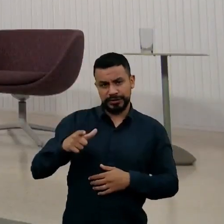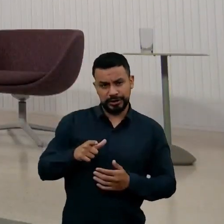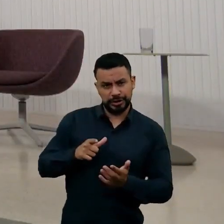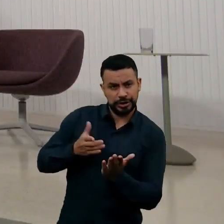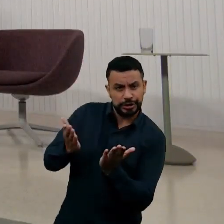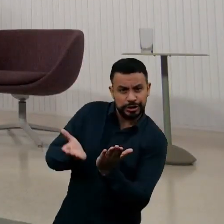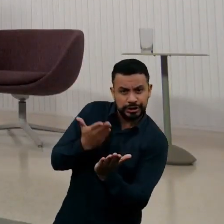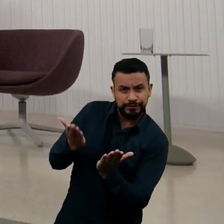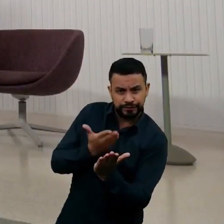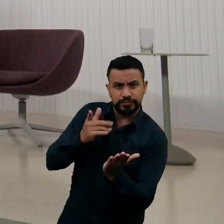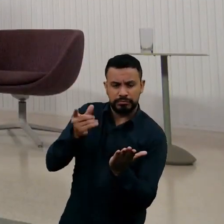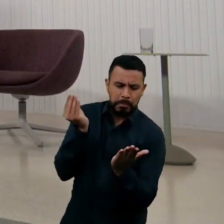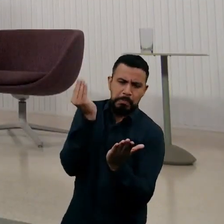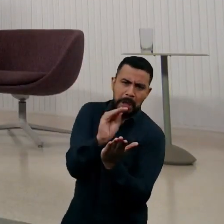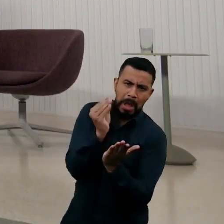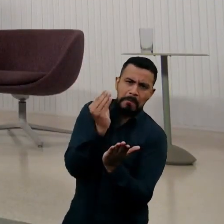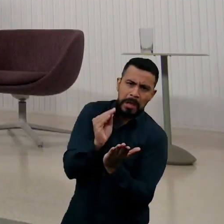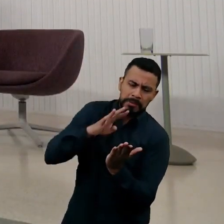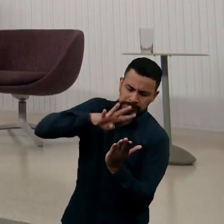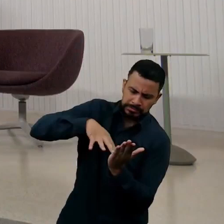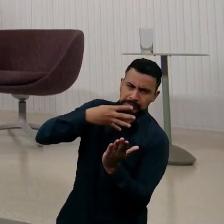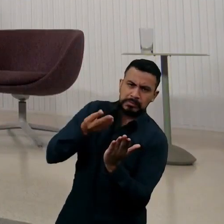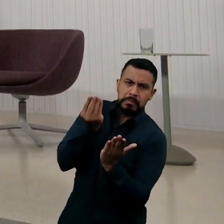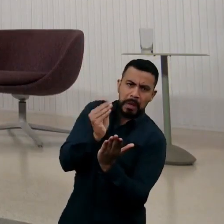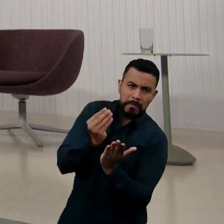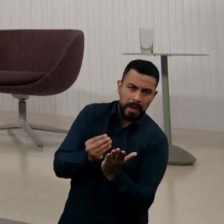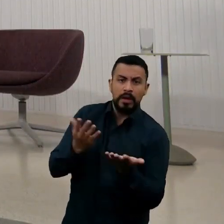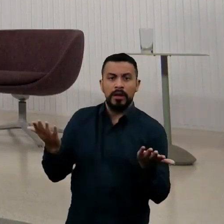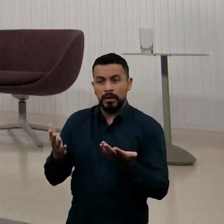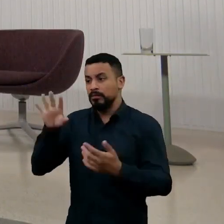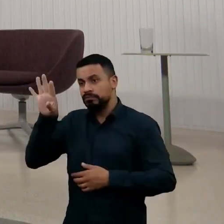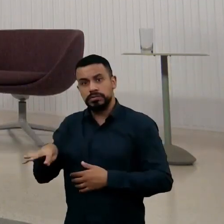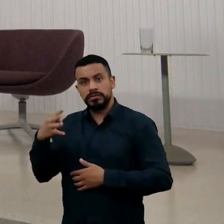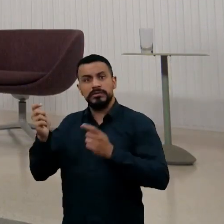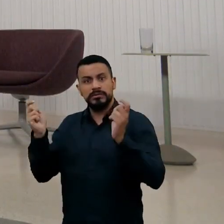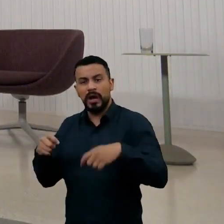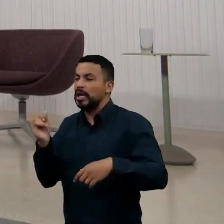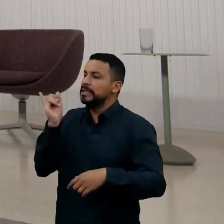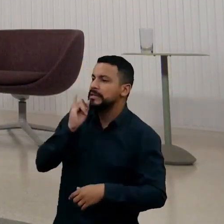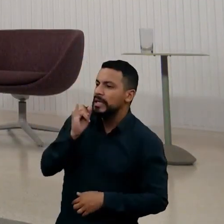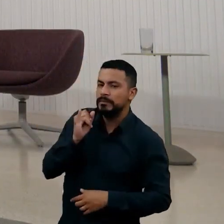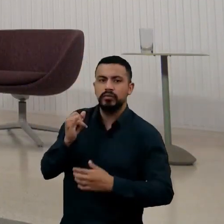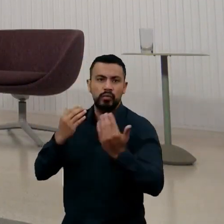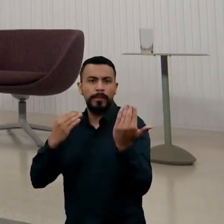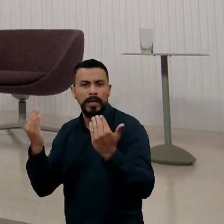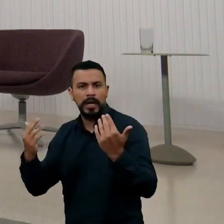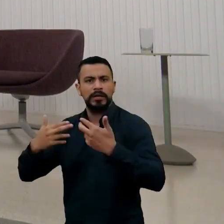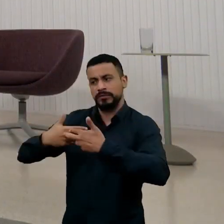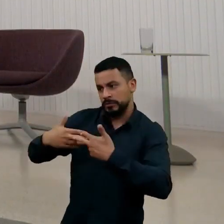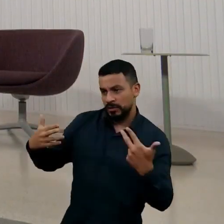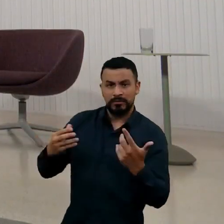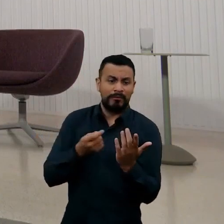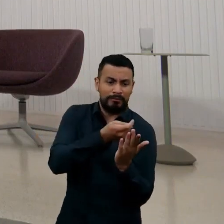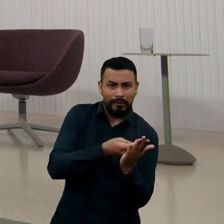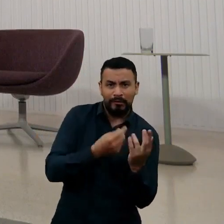tudo na mão. Com as planilhas você pode fazer simulações que você não faria à mão, escrevendo anteriormente. Esse é o tipo de coisas que